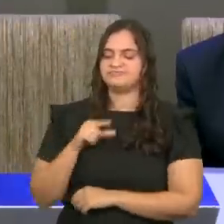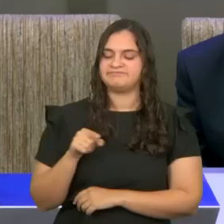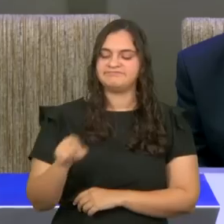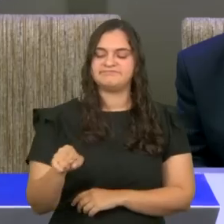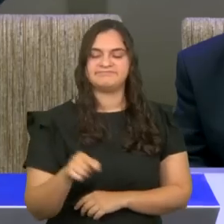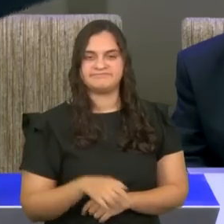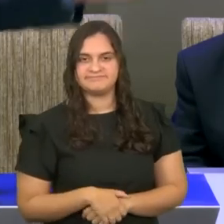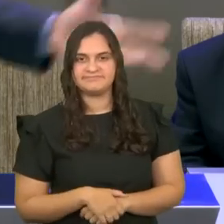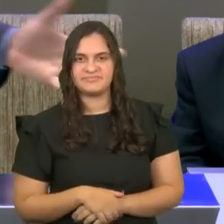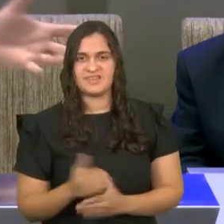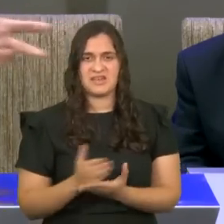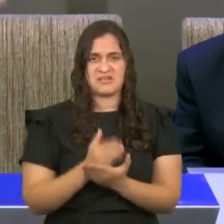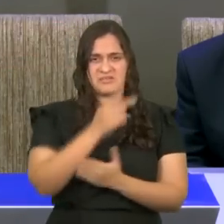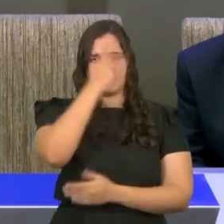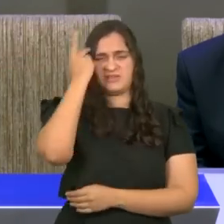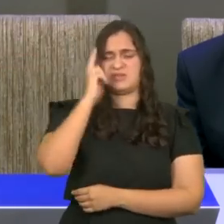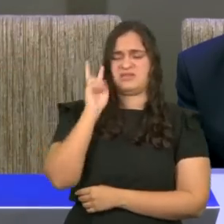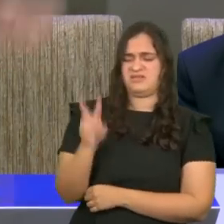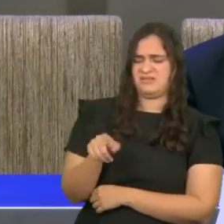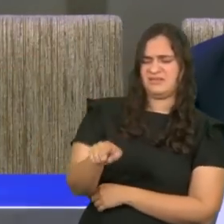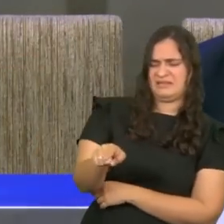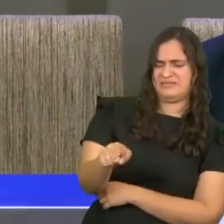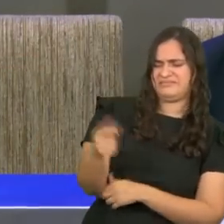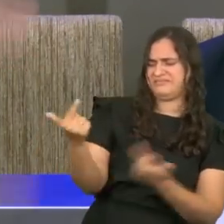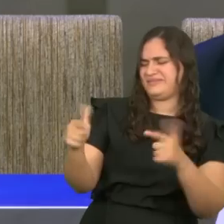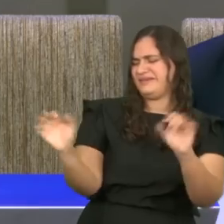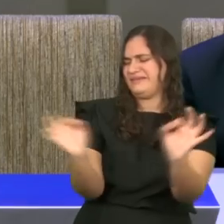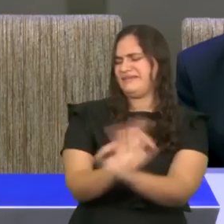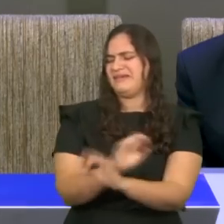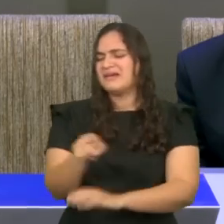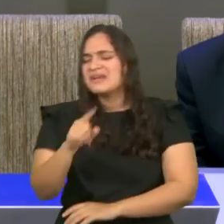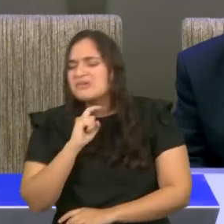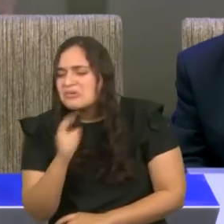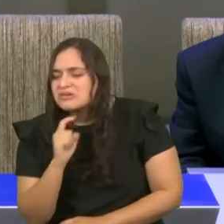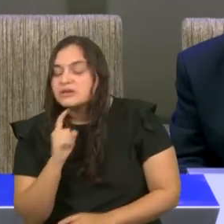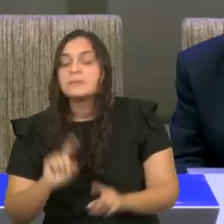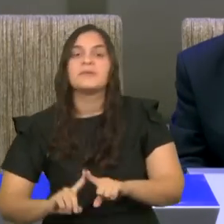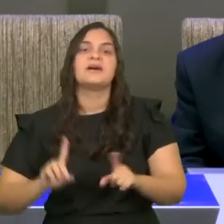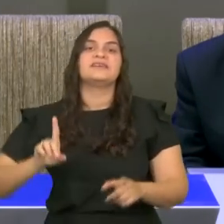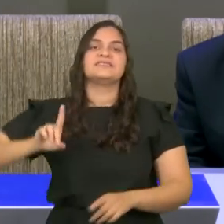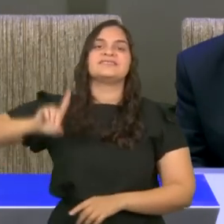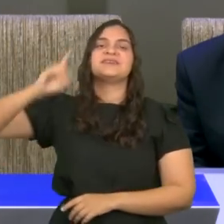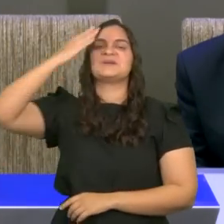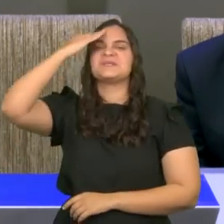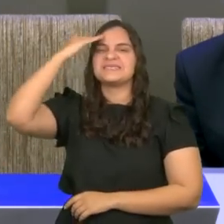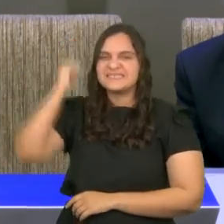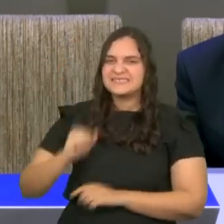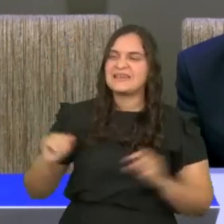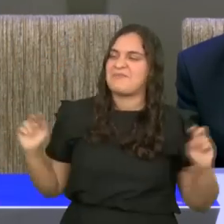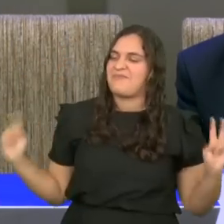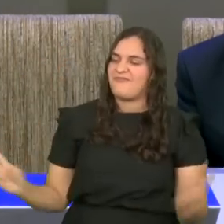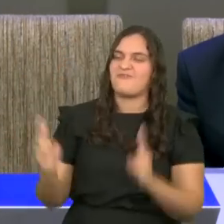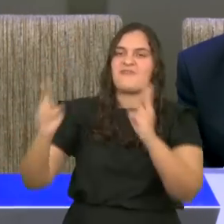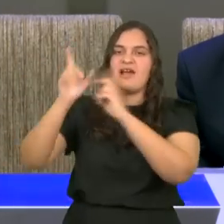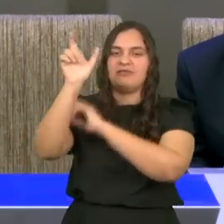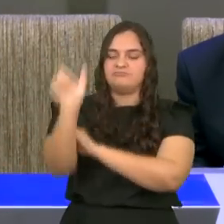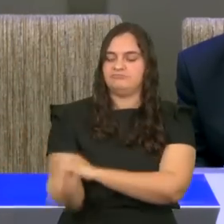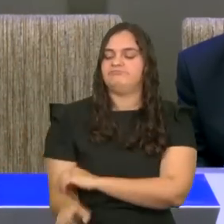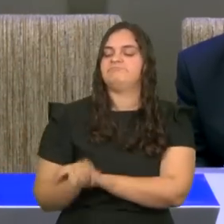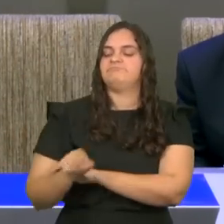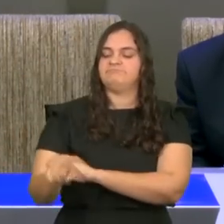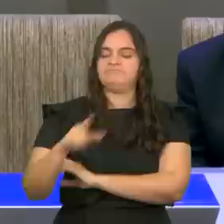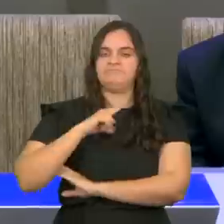Mas Deus sabe valorizar aquilo que